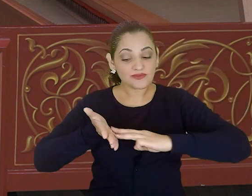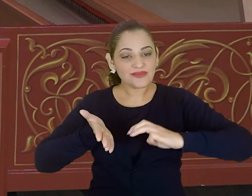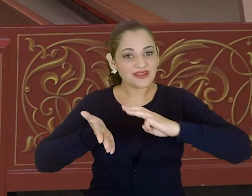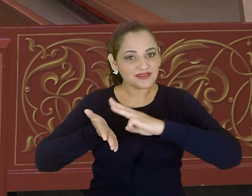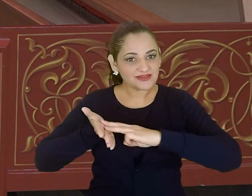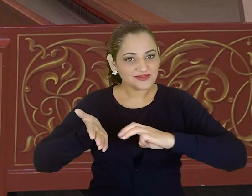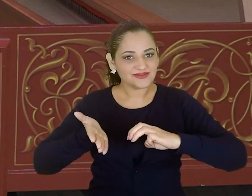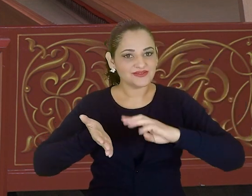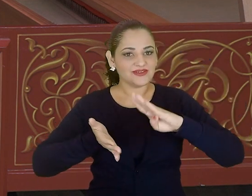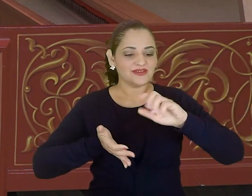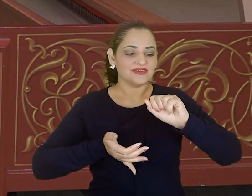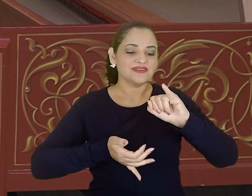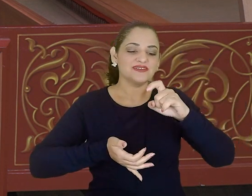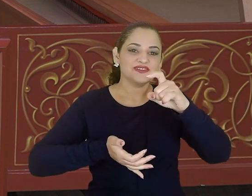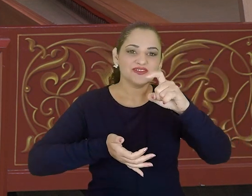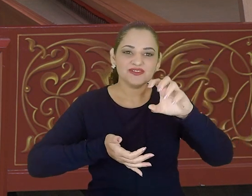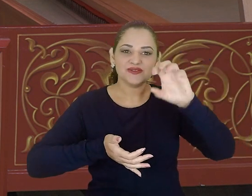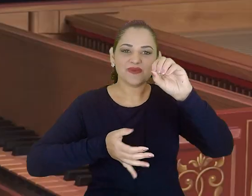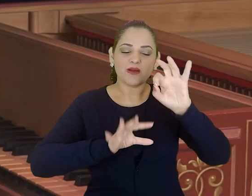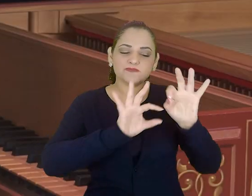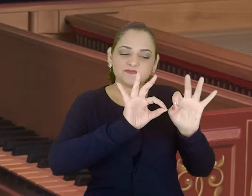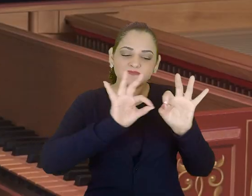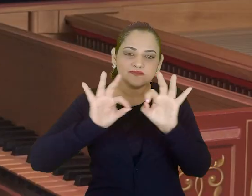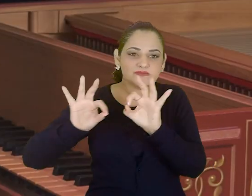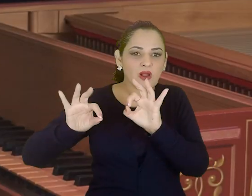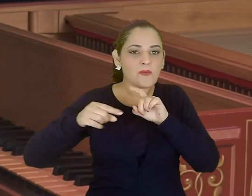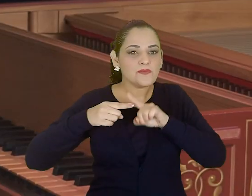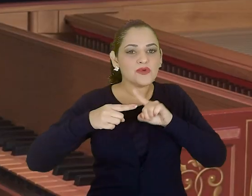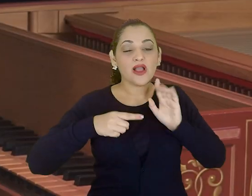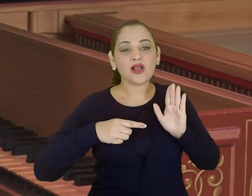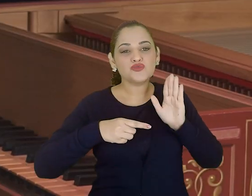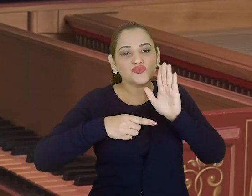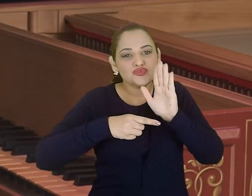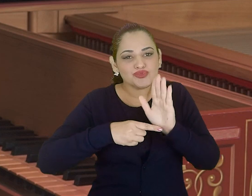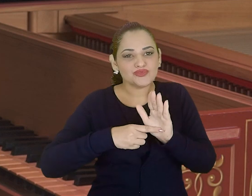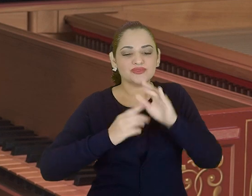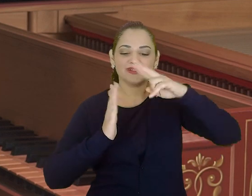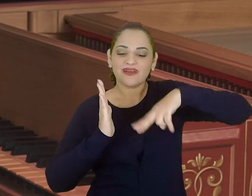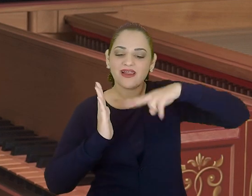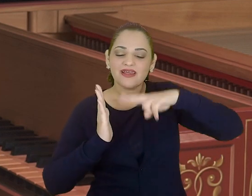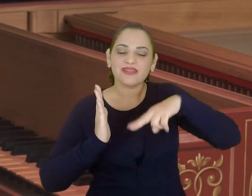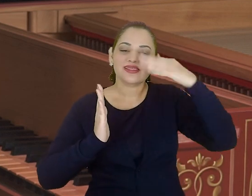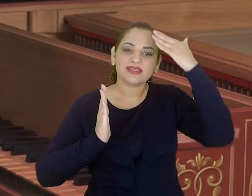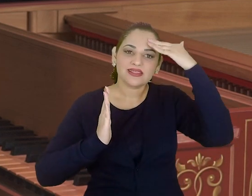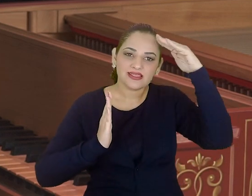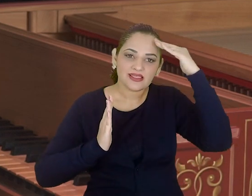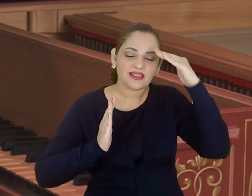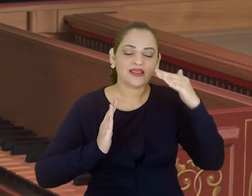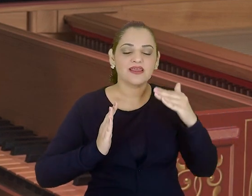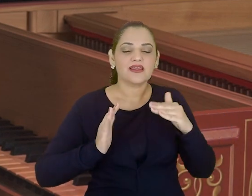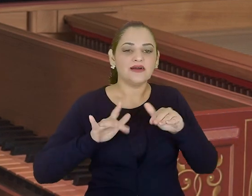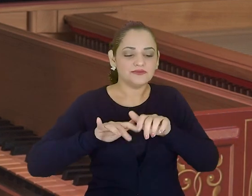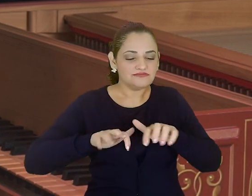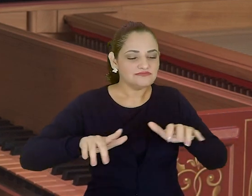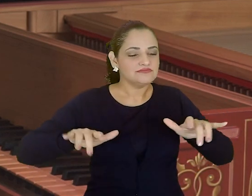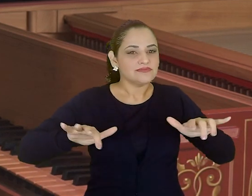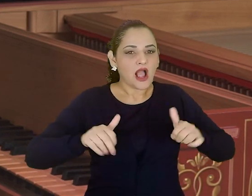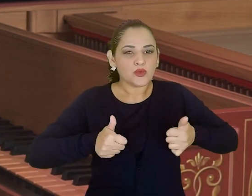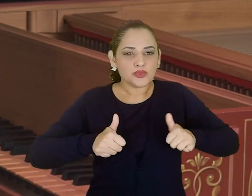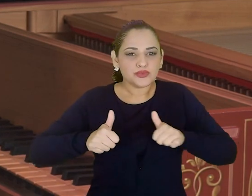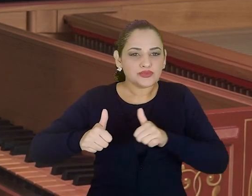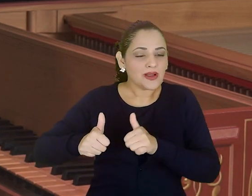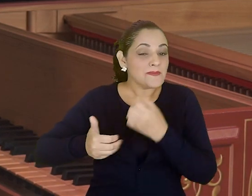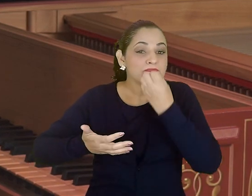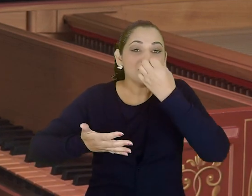porque ajuda muito numa leitura. Um pianista acompanhador se beneficia desse método, porque ele pode